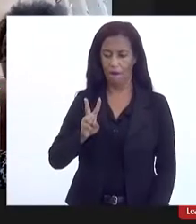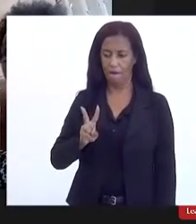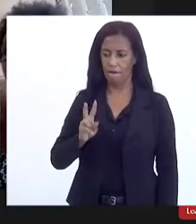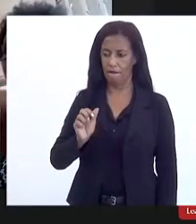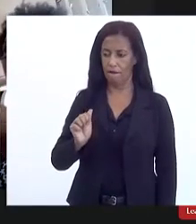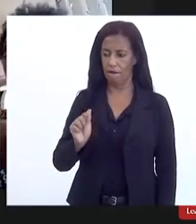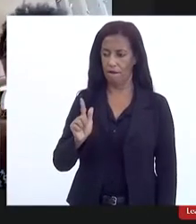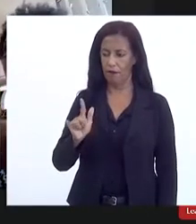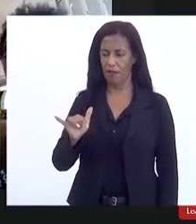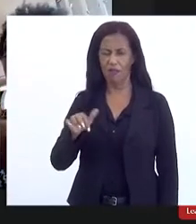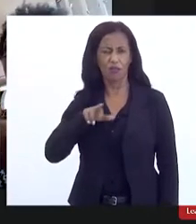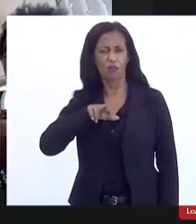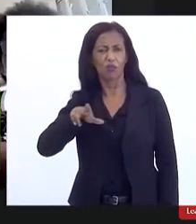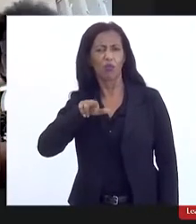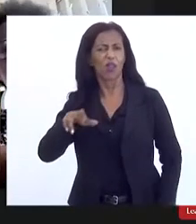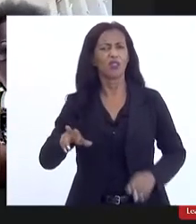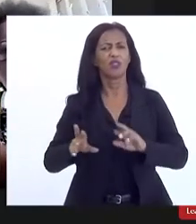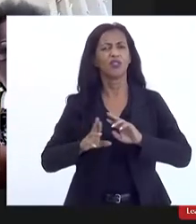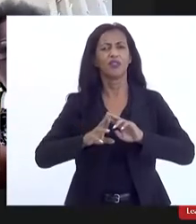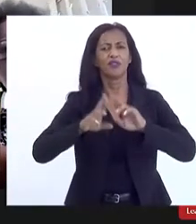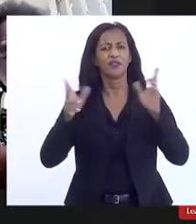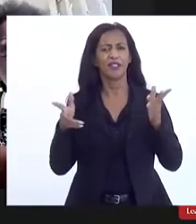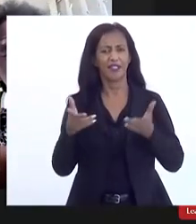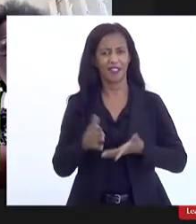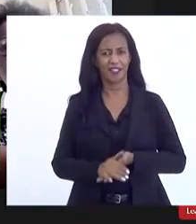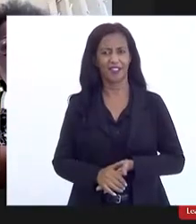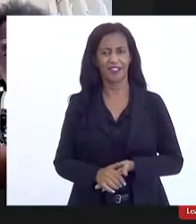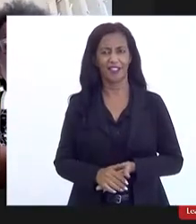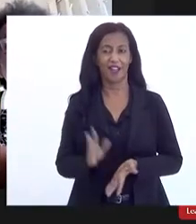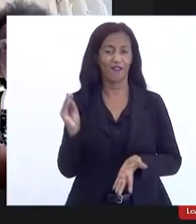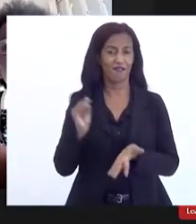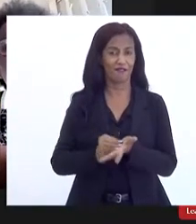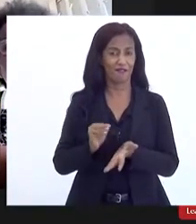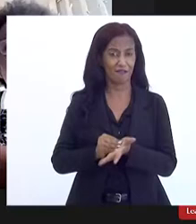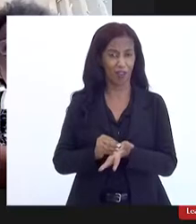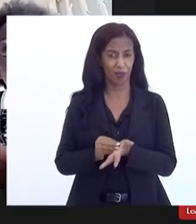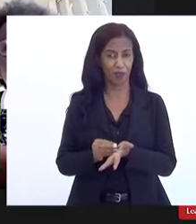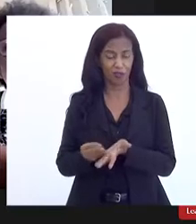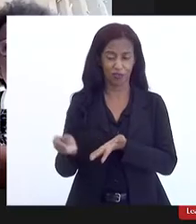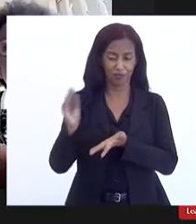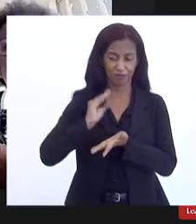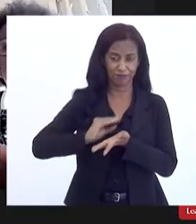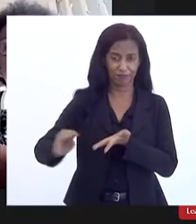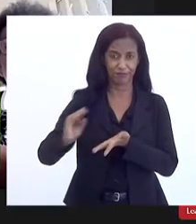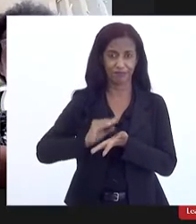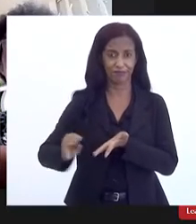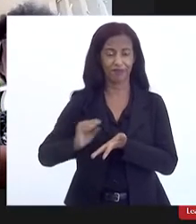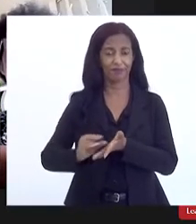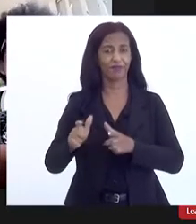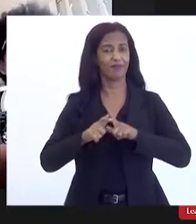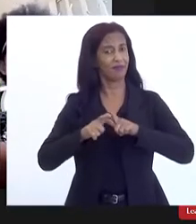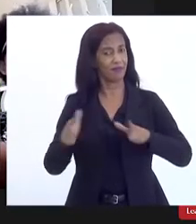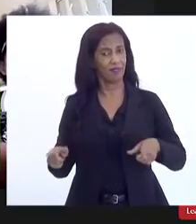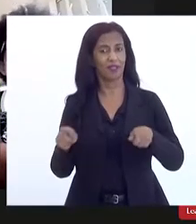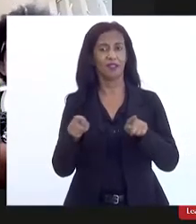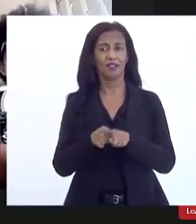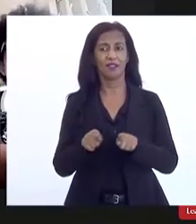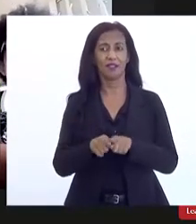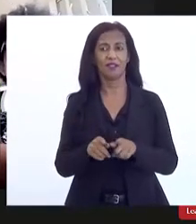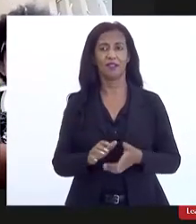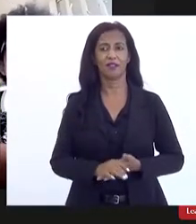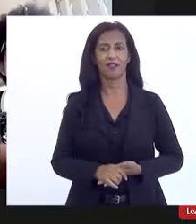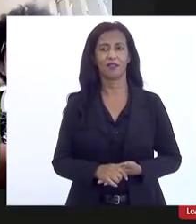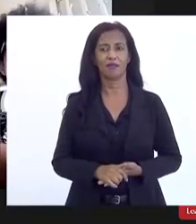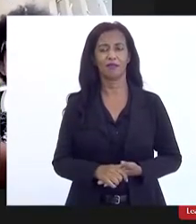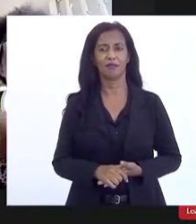que não é muito diferente do distrito não ou seja a falta de investimento é grande em